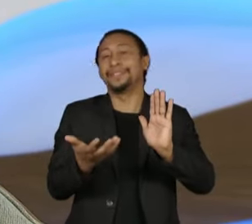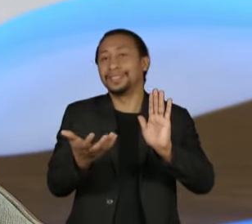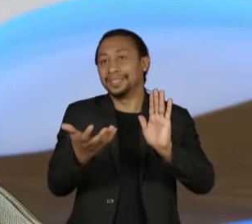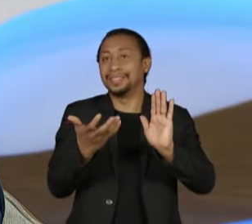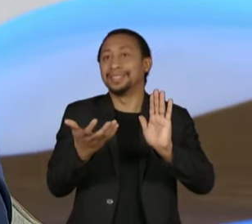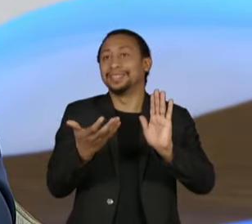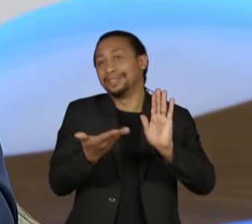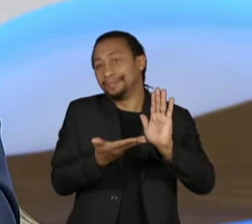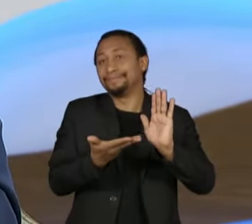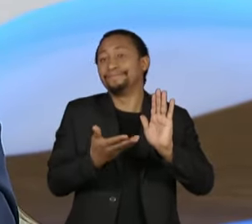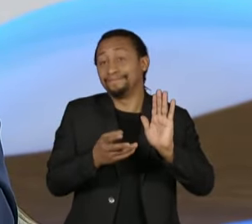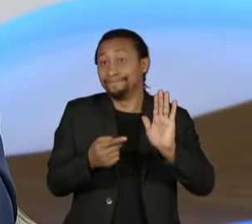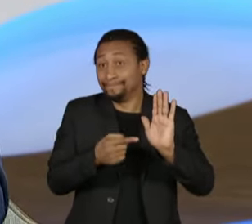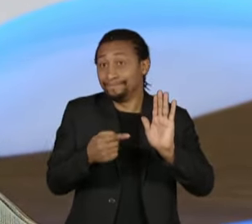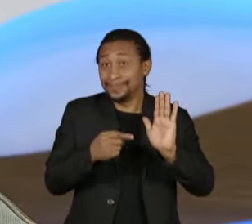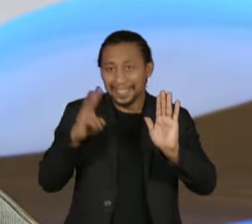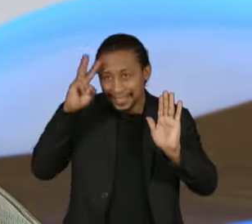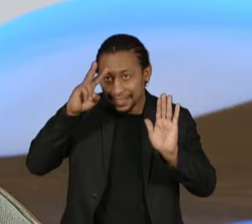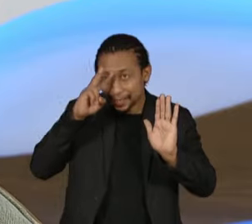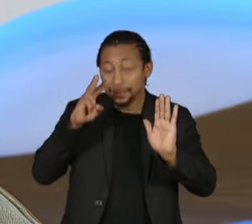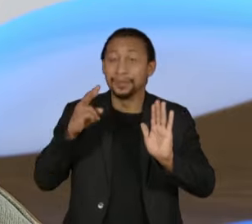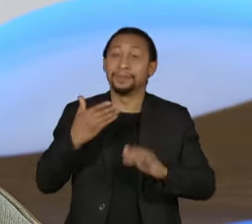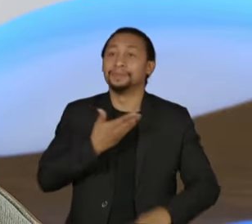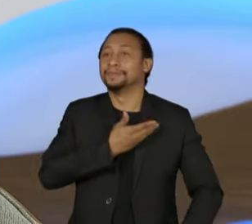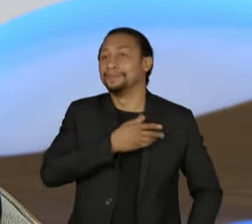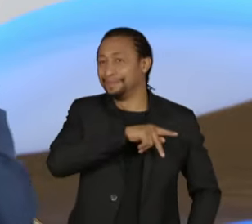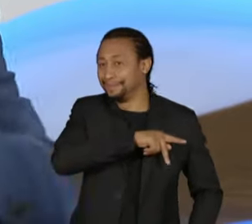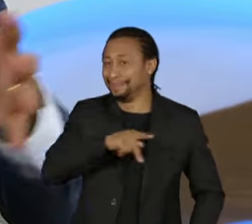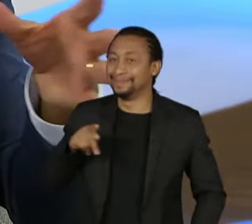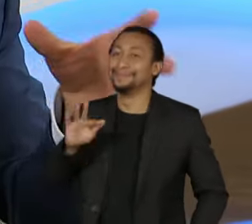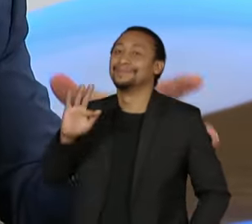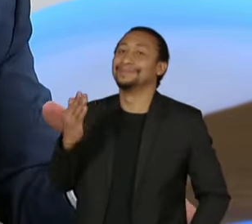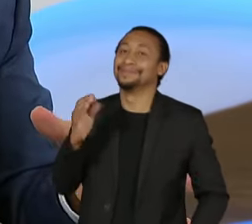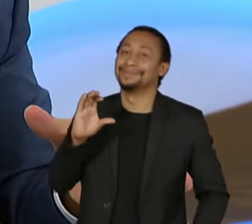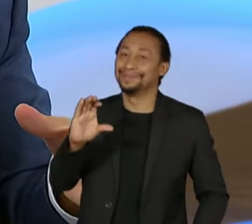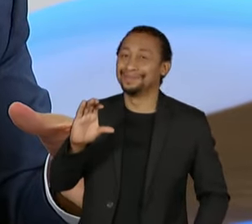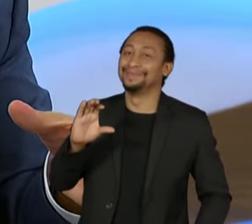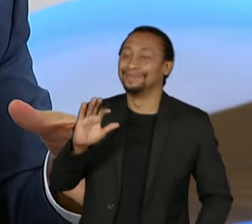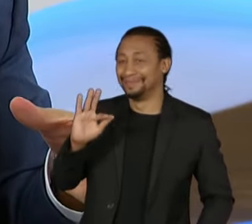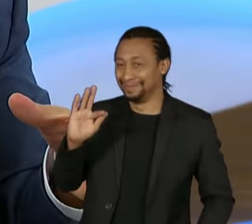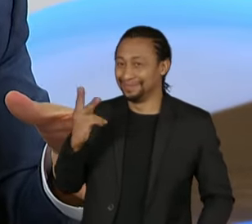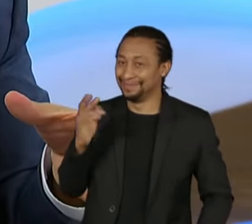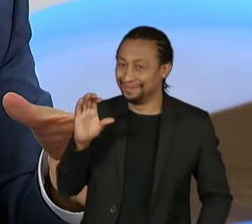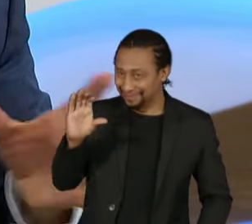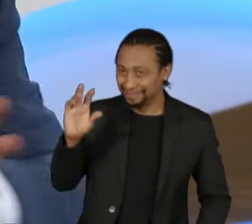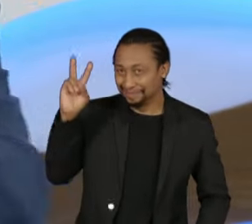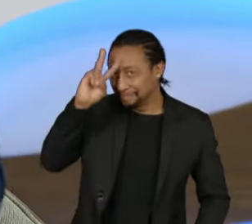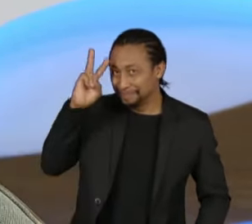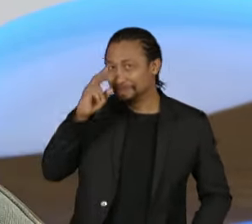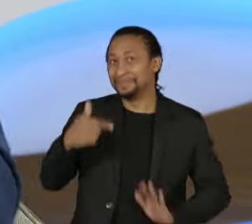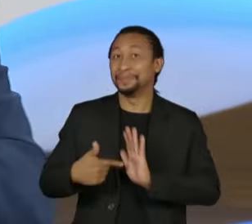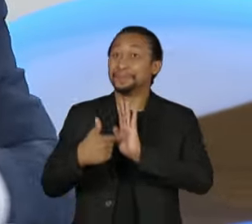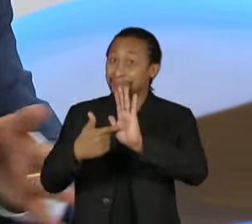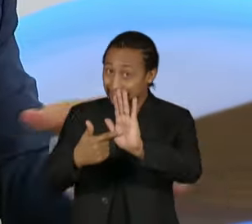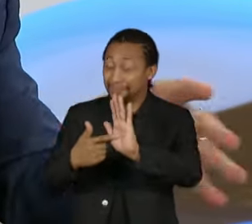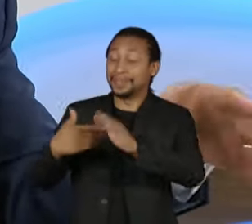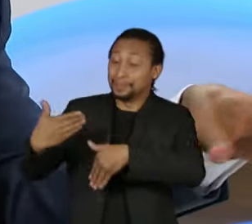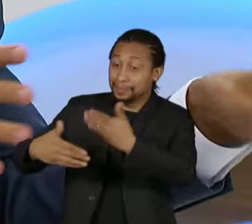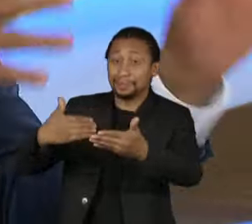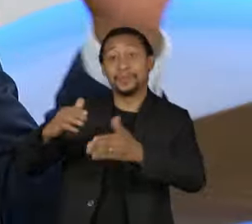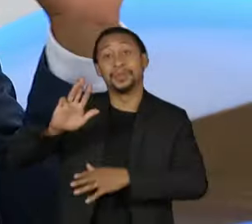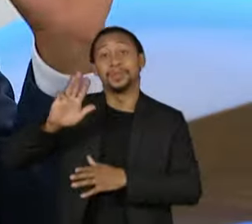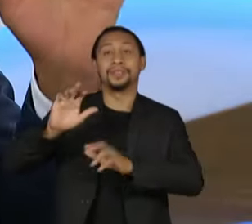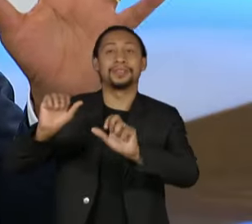o Brasil sempre teve. O presidente Fernando Henrique criou lá atrás um fundo de estabilização, o presidente Lula melhorou e isso nos